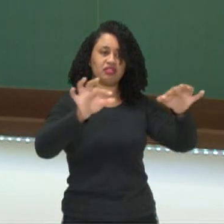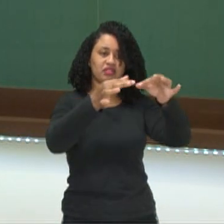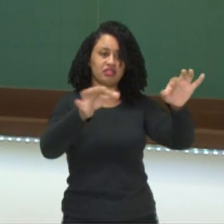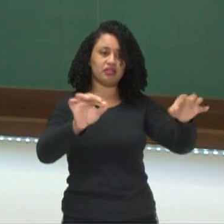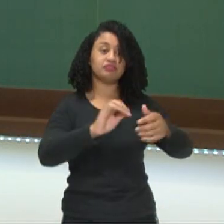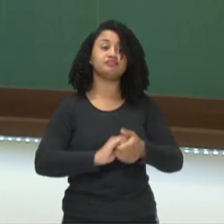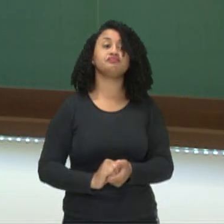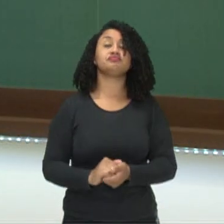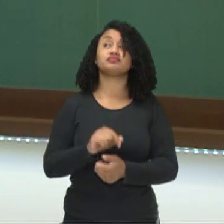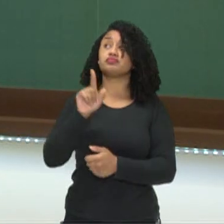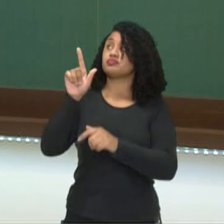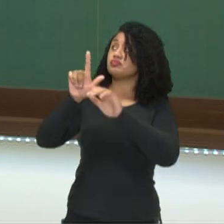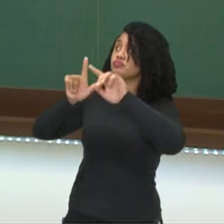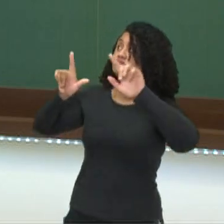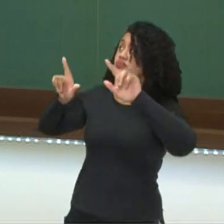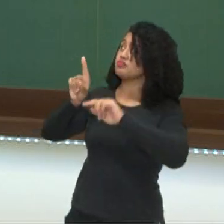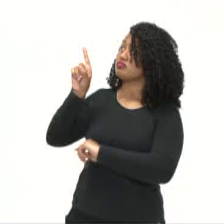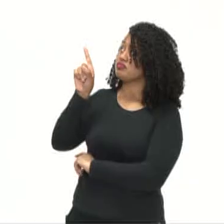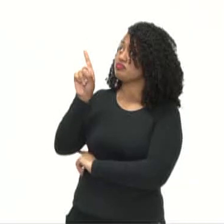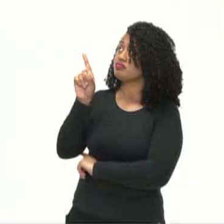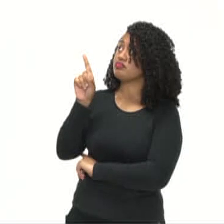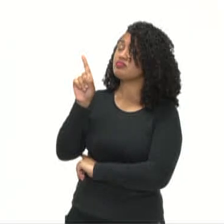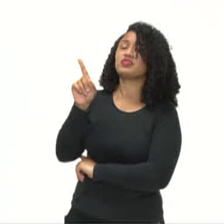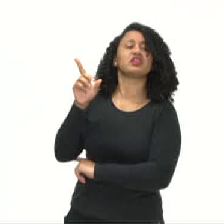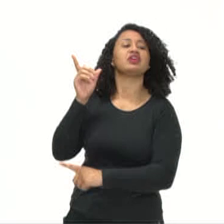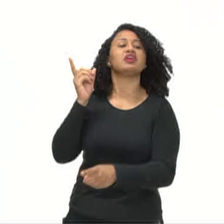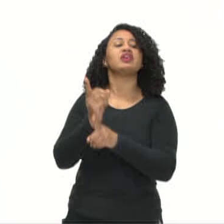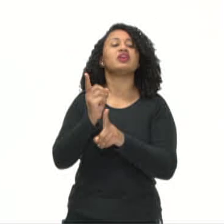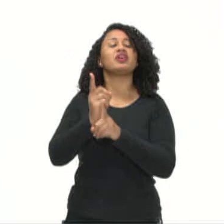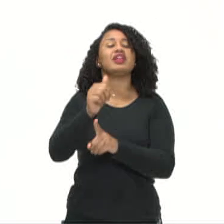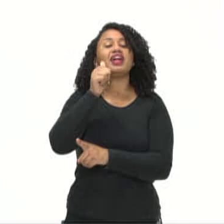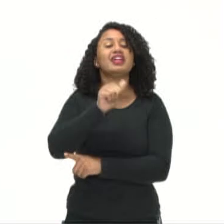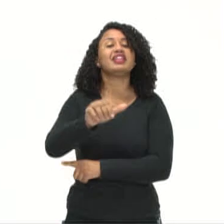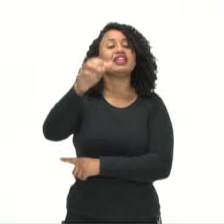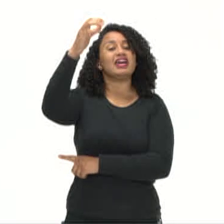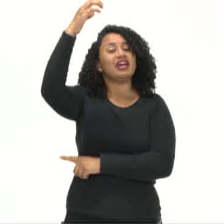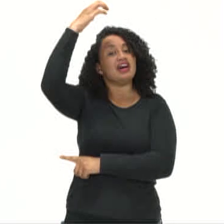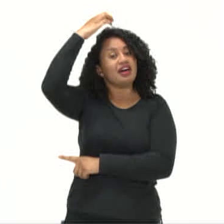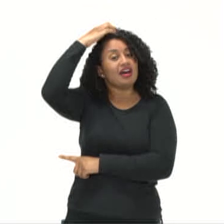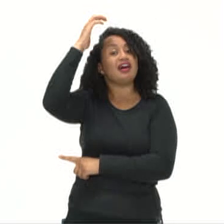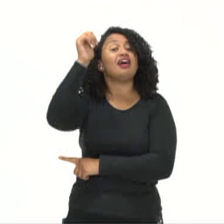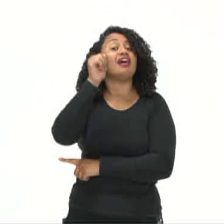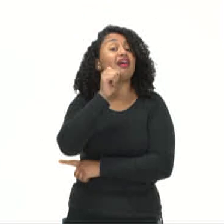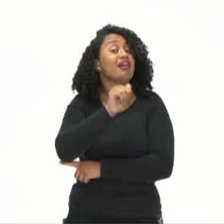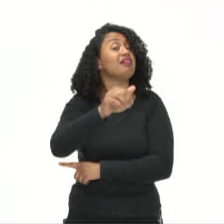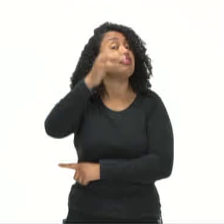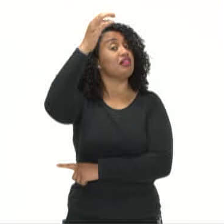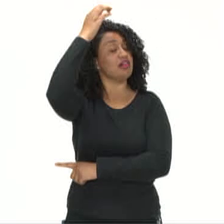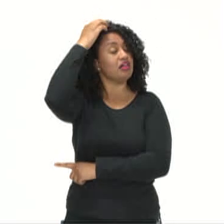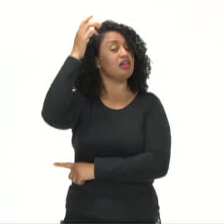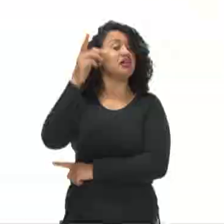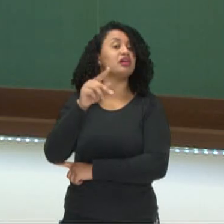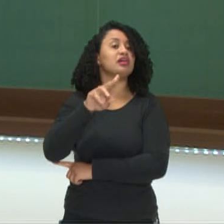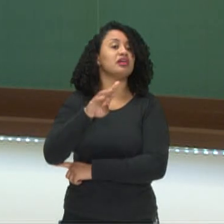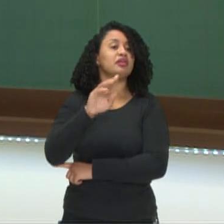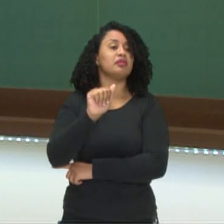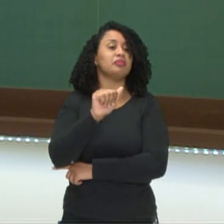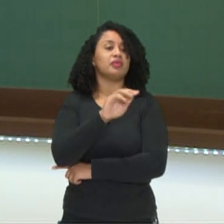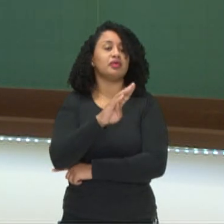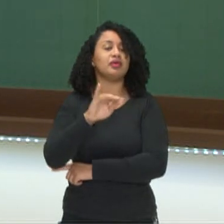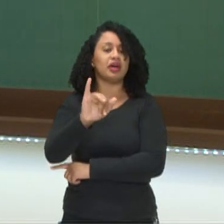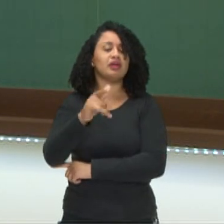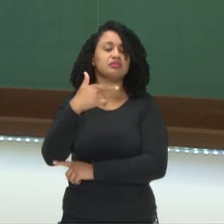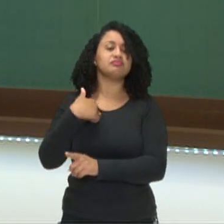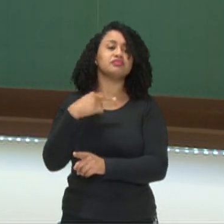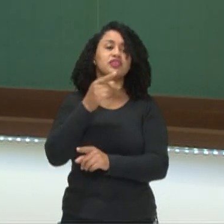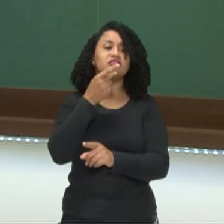detalhe, essa lira aqui, encontrada no túmulo da rainha Puabe, uma rainha mesopotâmica, ela é considerada